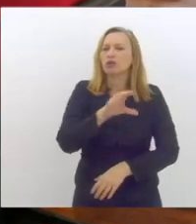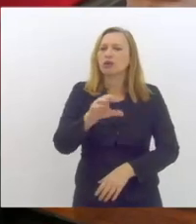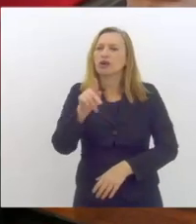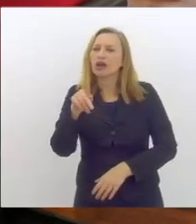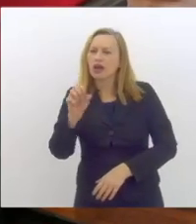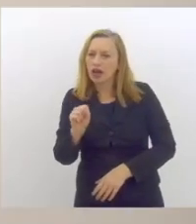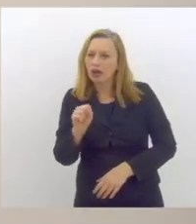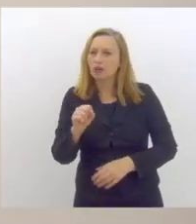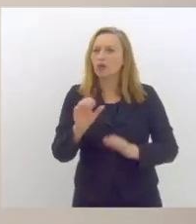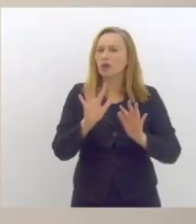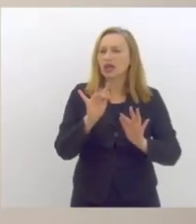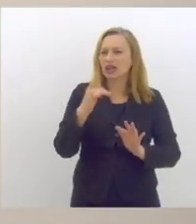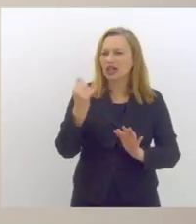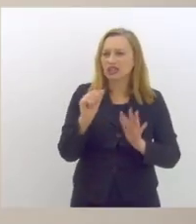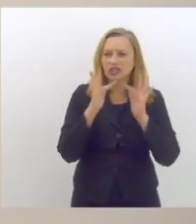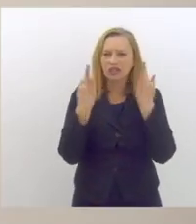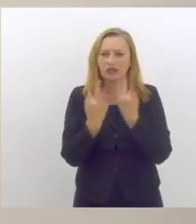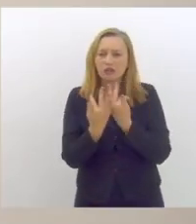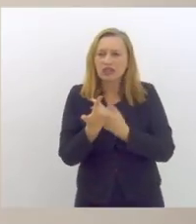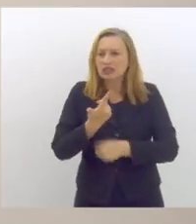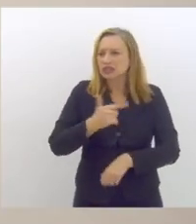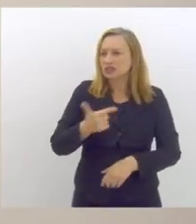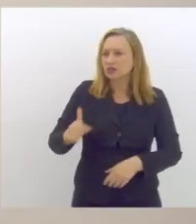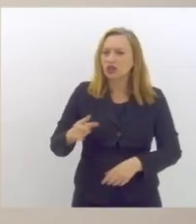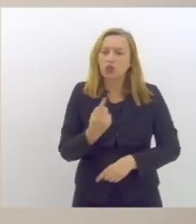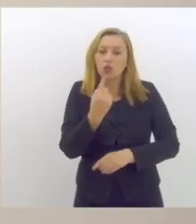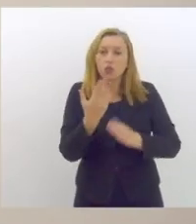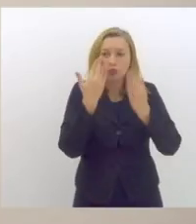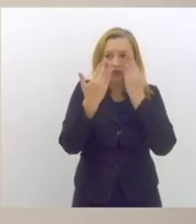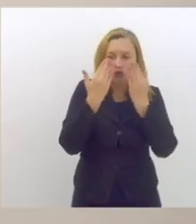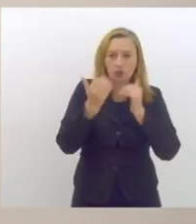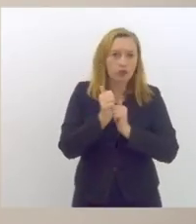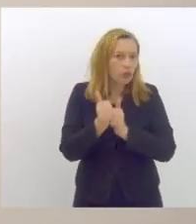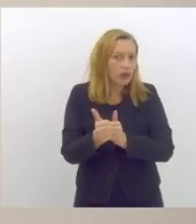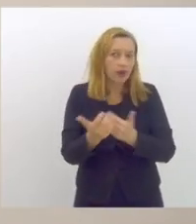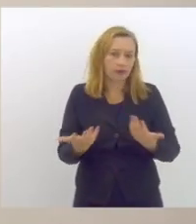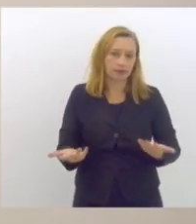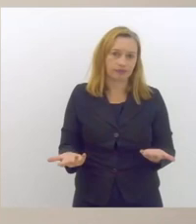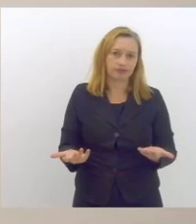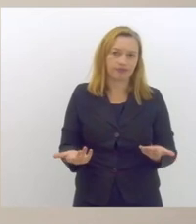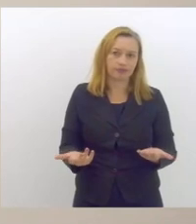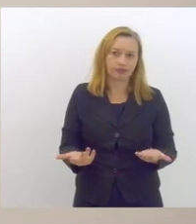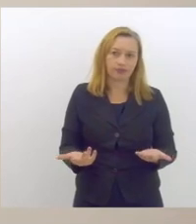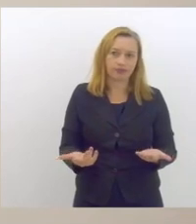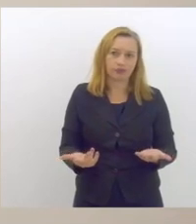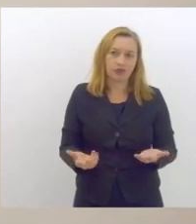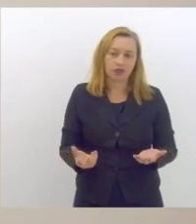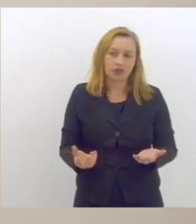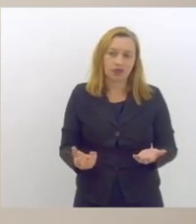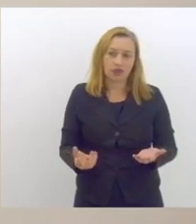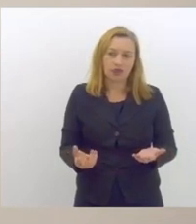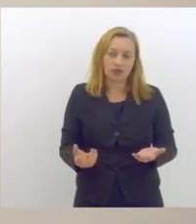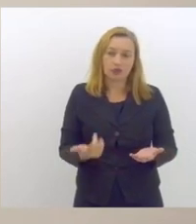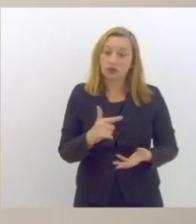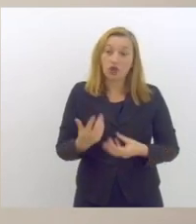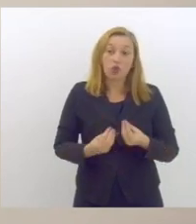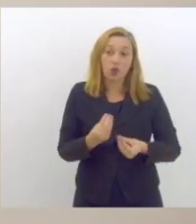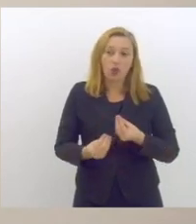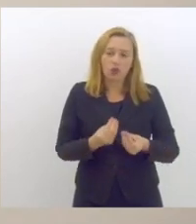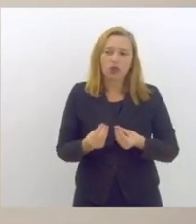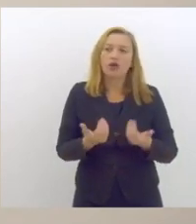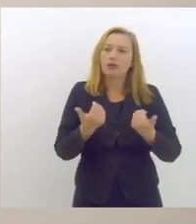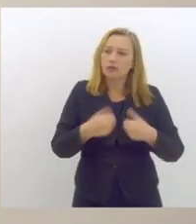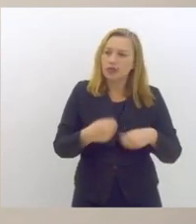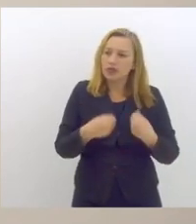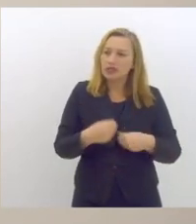uma clínica da família ou algo do tipo se você não tem um psicólogo para acompanhá-lo não essa matemática não fecha a gente